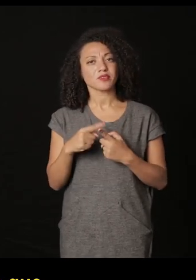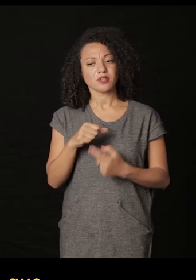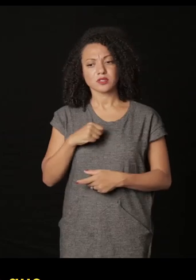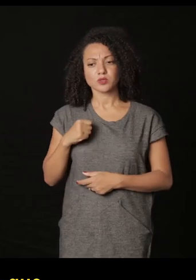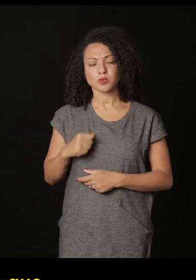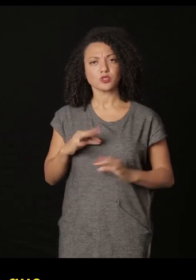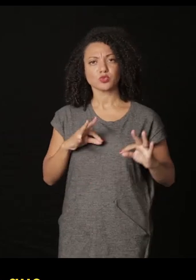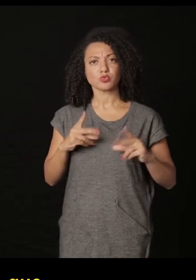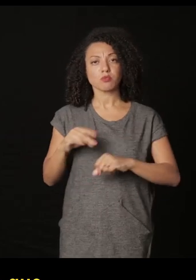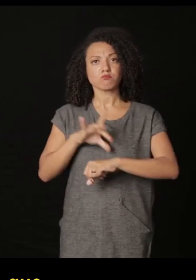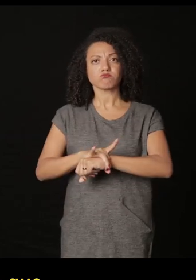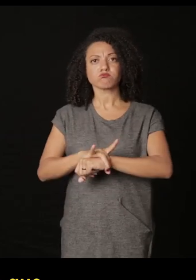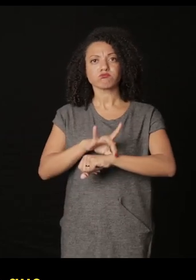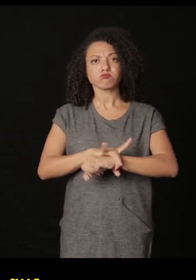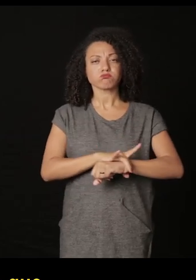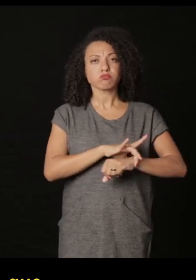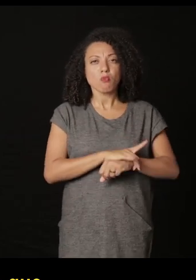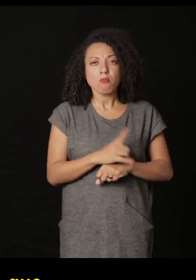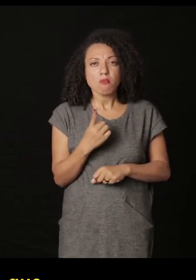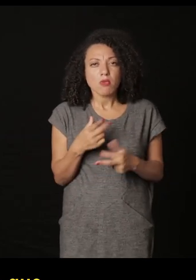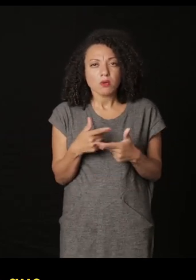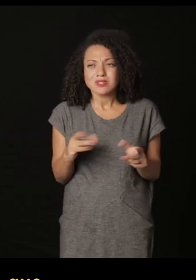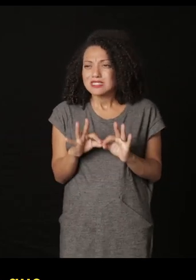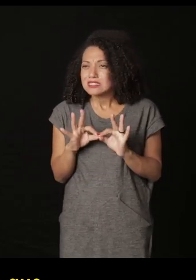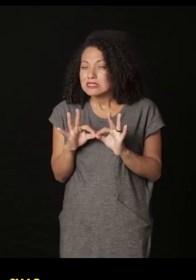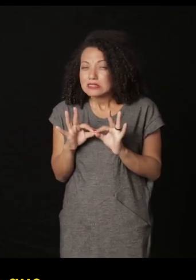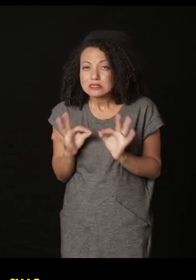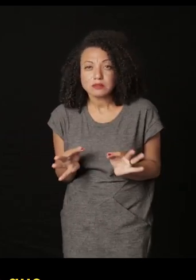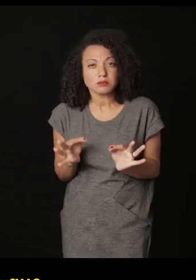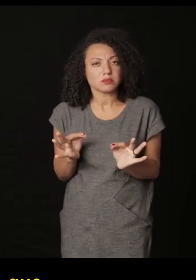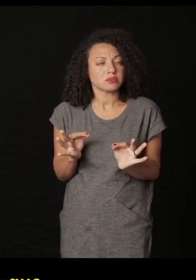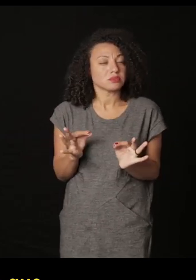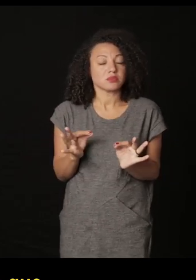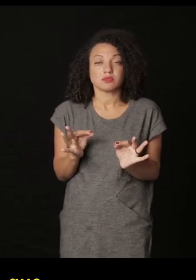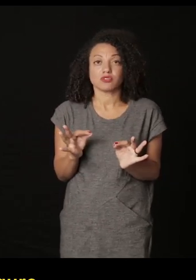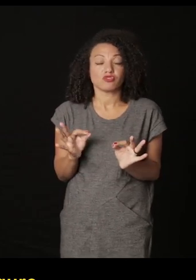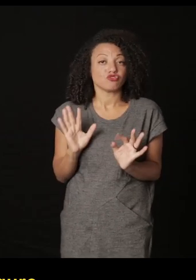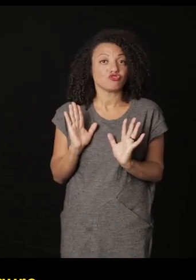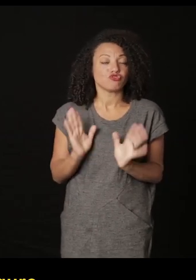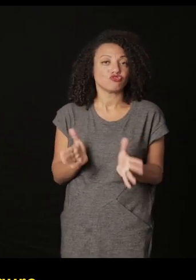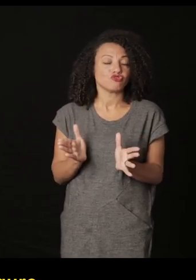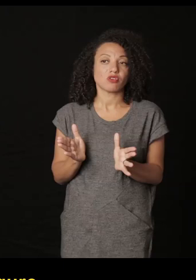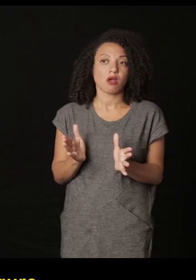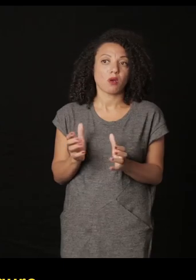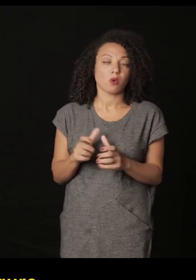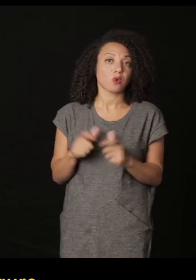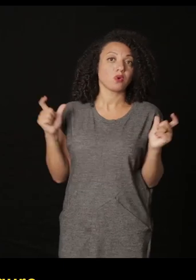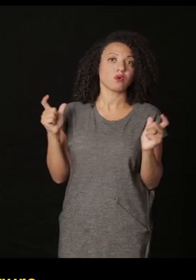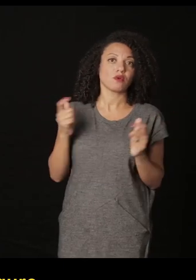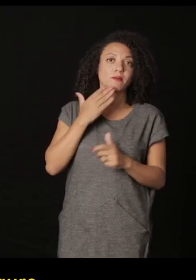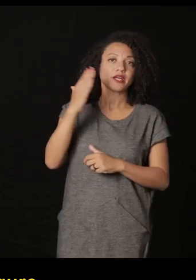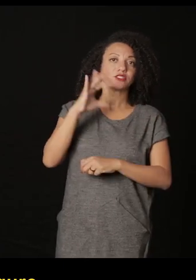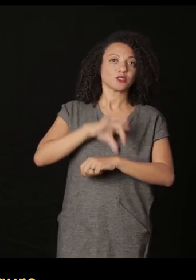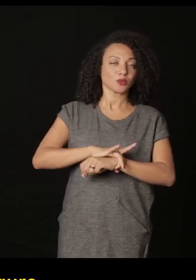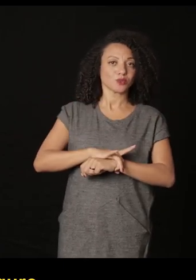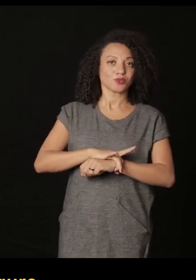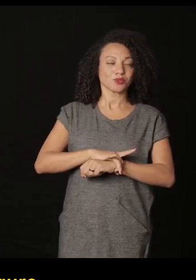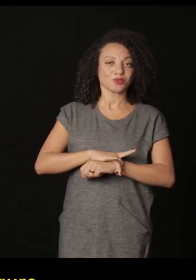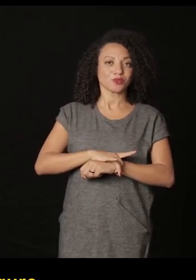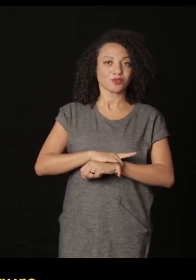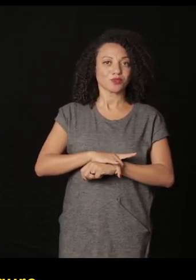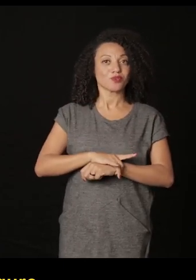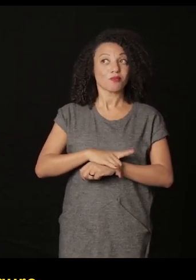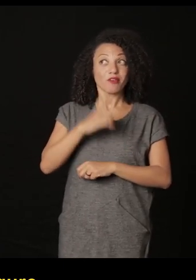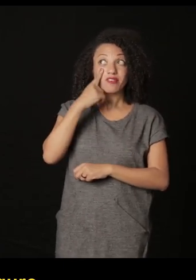Suíça tudo é tão seguro que assim já está vamos pedir os